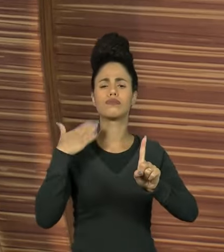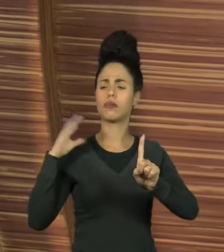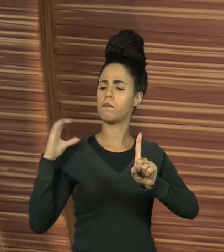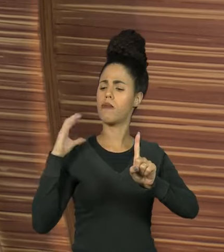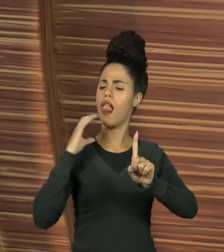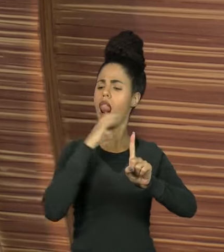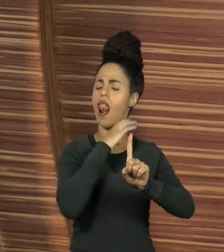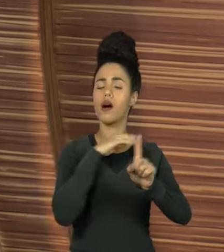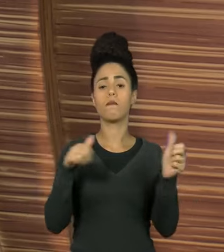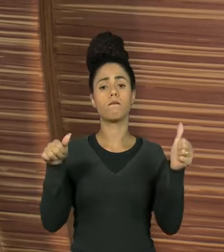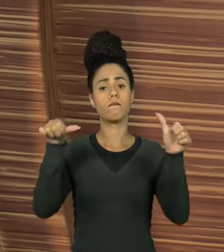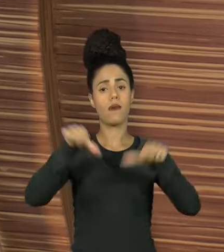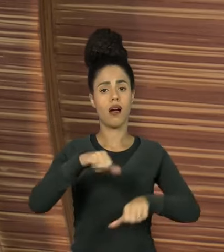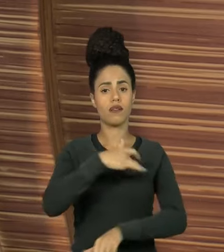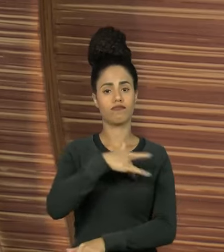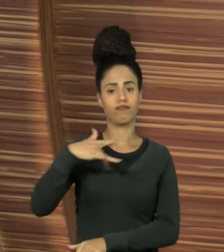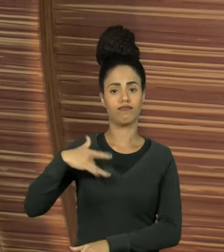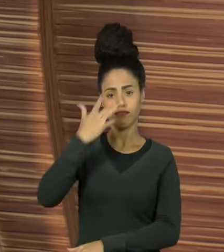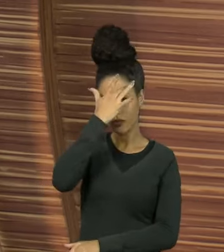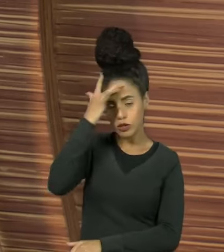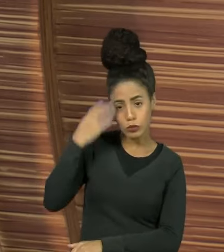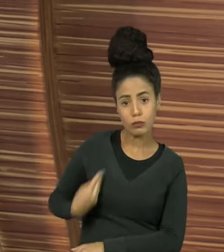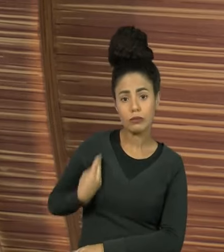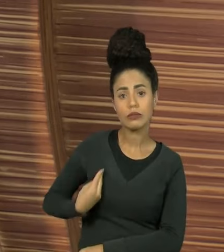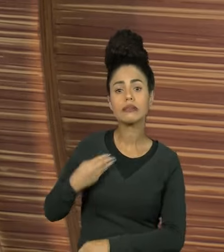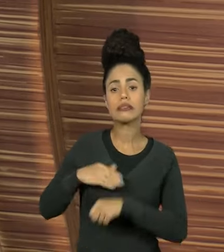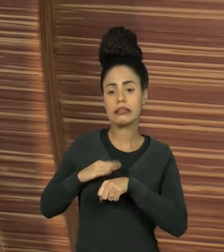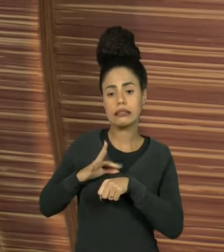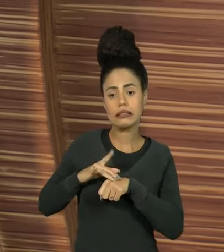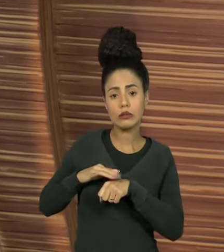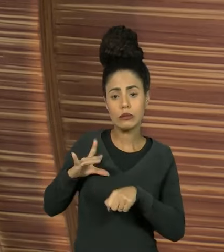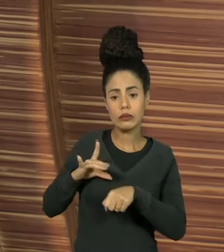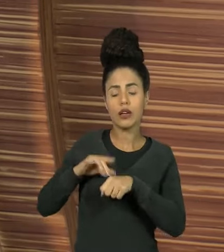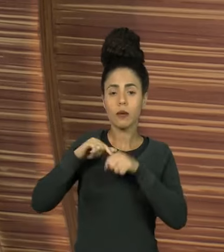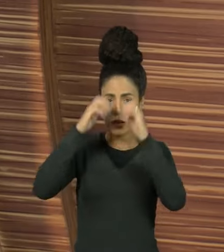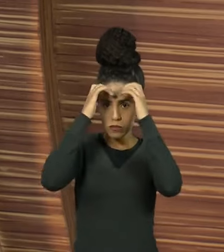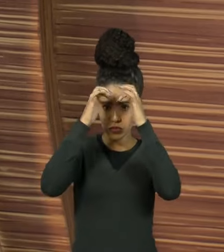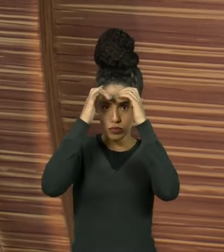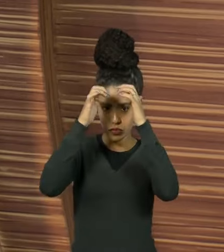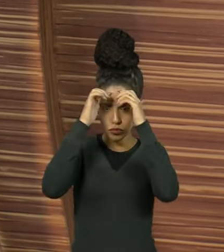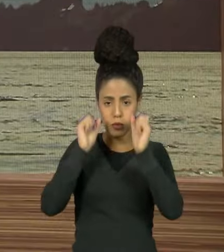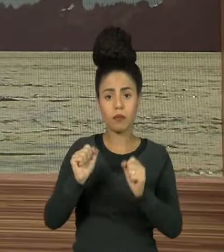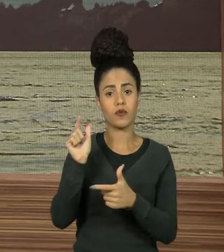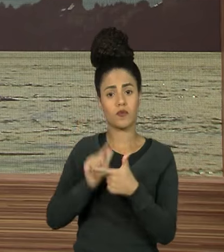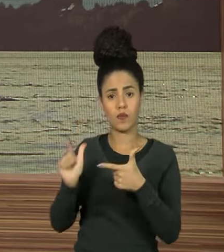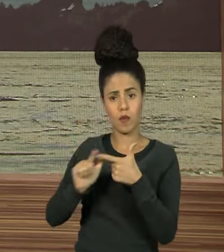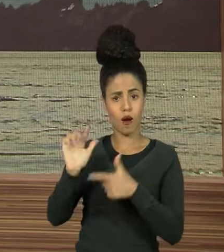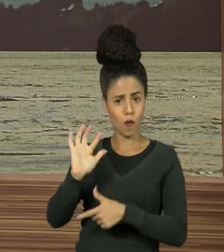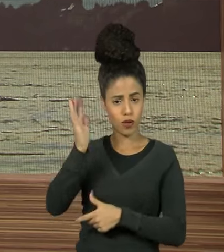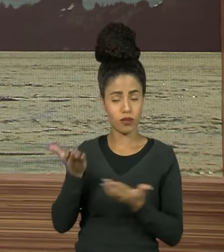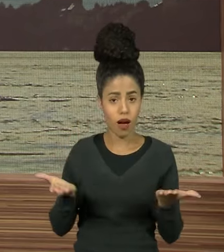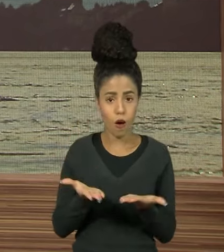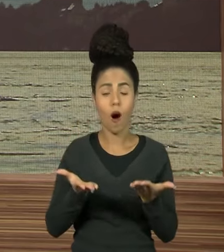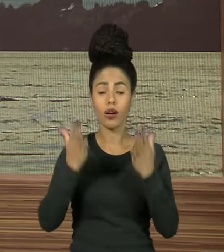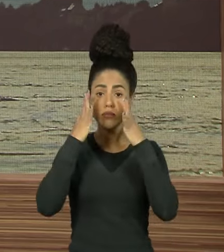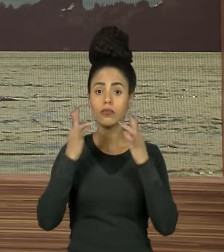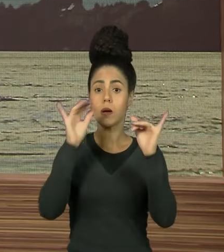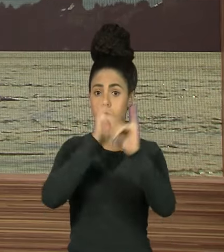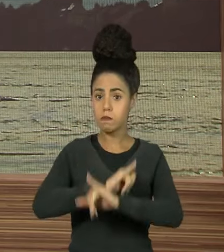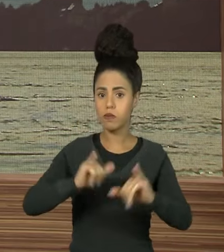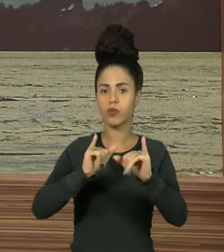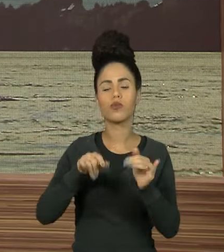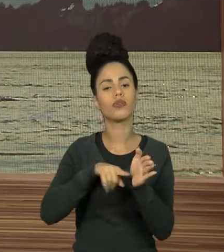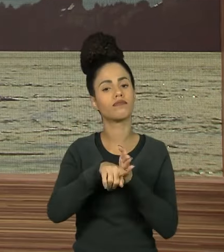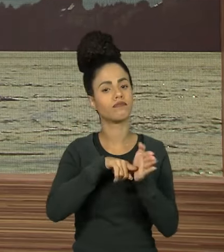podem piorar a saúde de pacientes com doenças neurológicas e psiquiátricas. O alerta é de um estudo